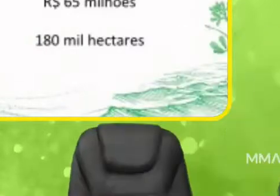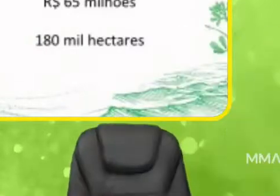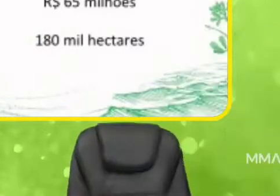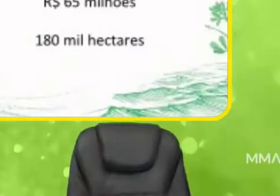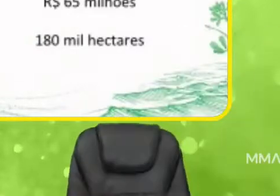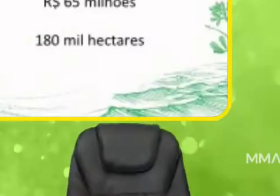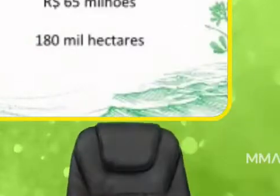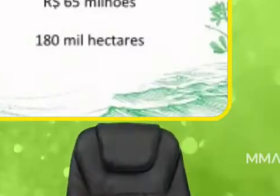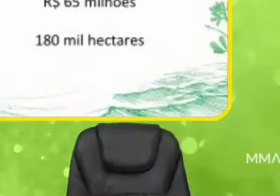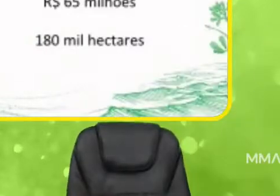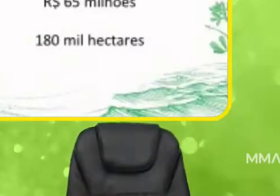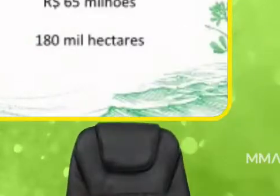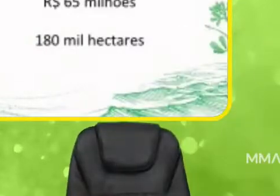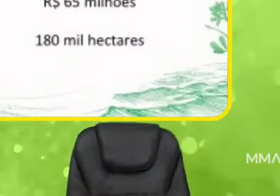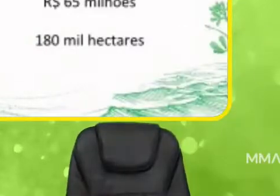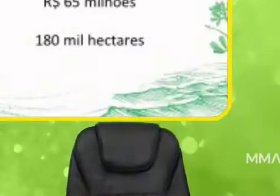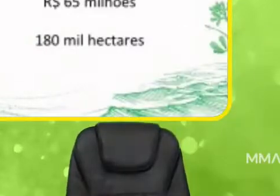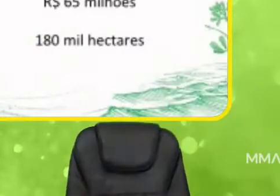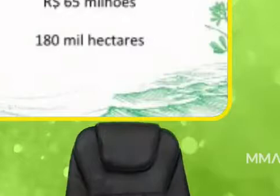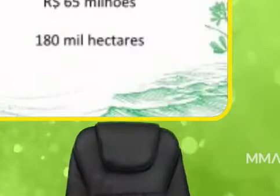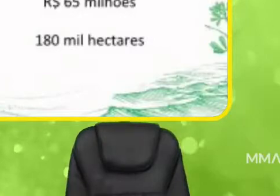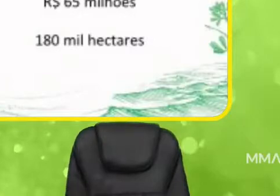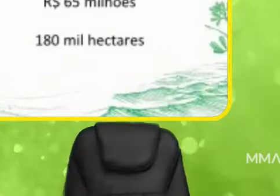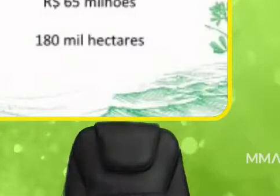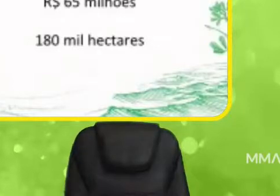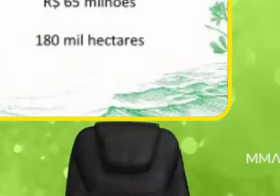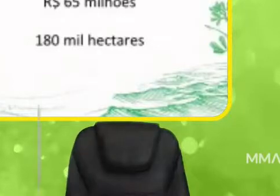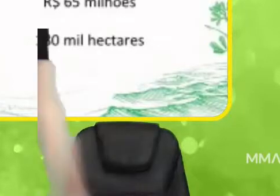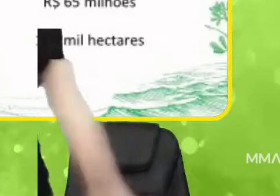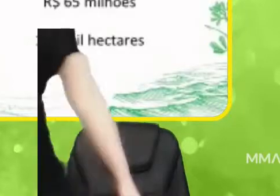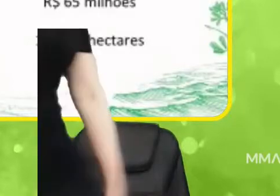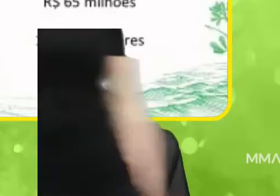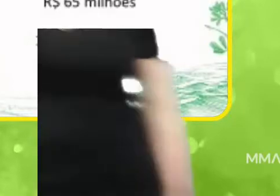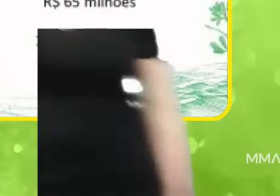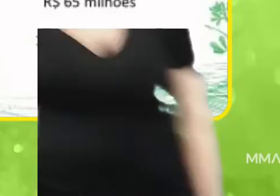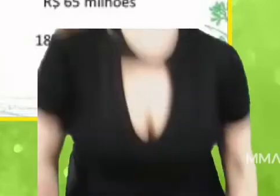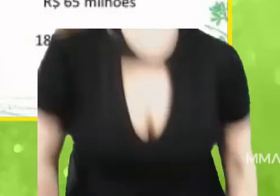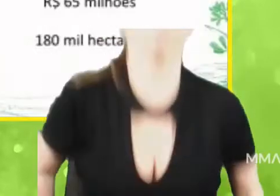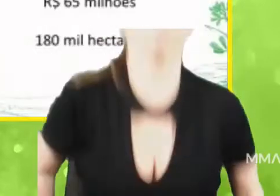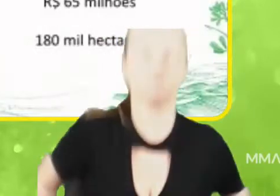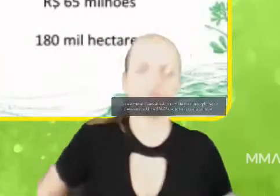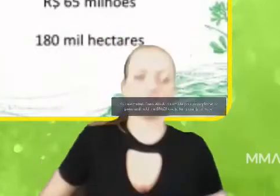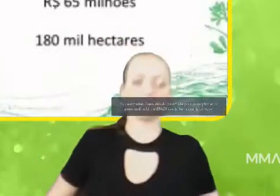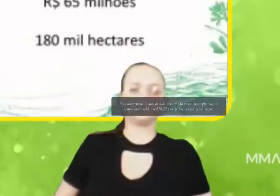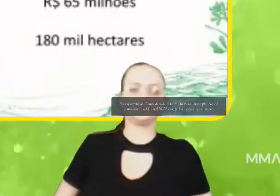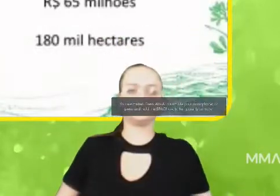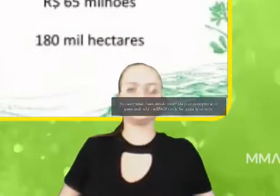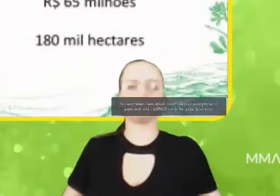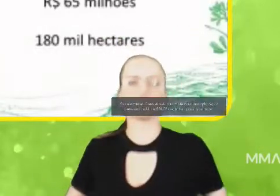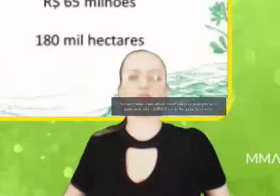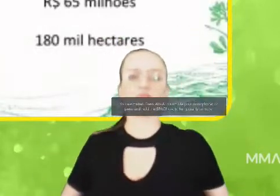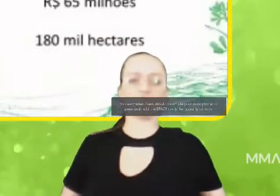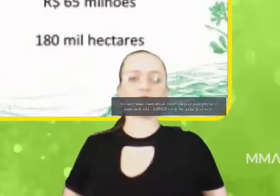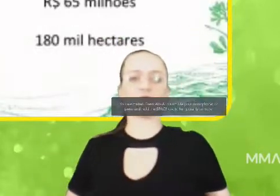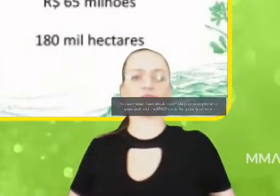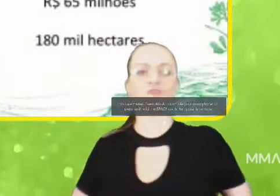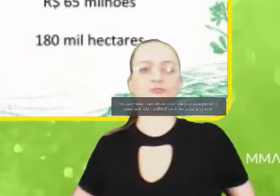ações que são voltadas para combate a incêndios em 116 hectares no Pantanal e seis projetos,